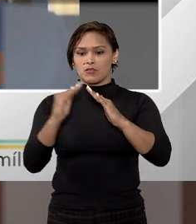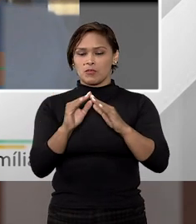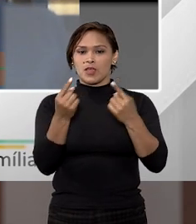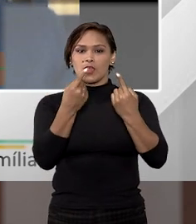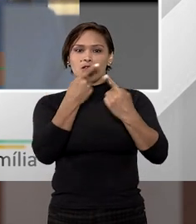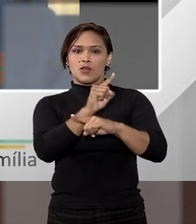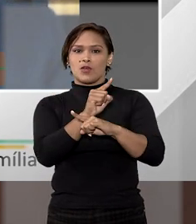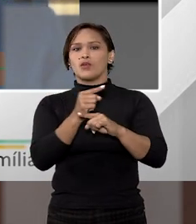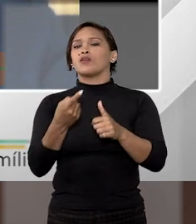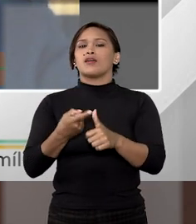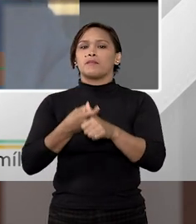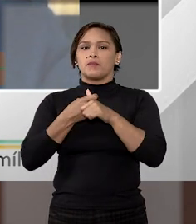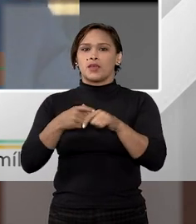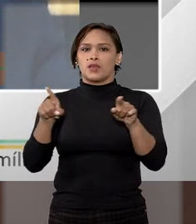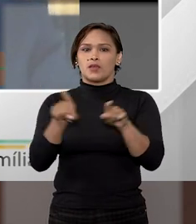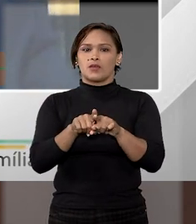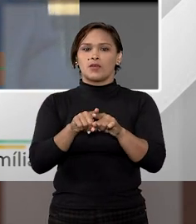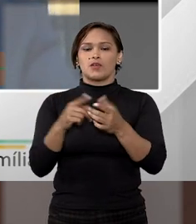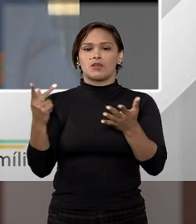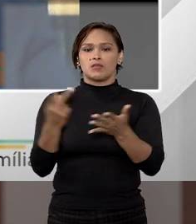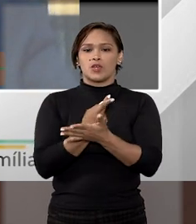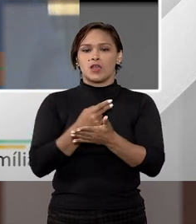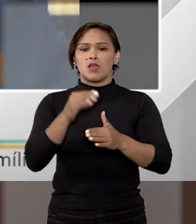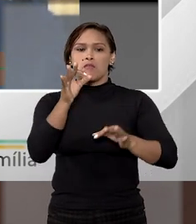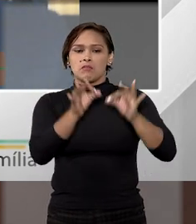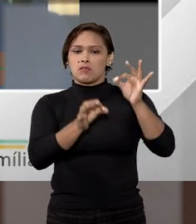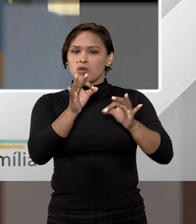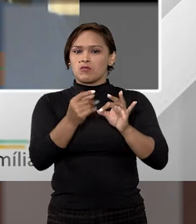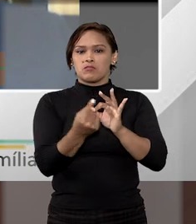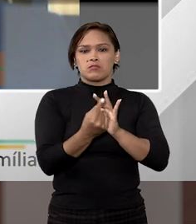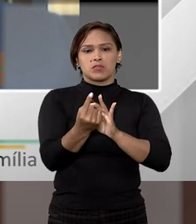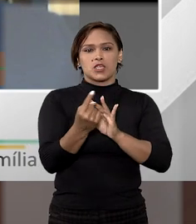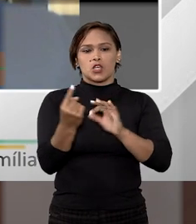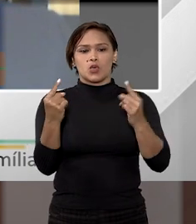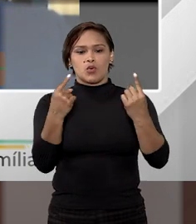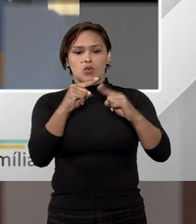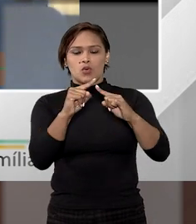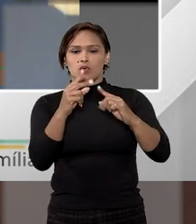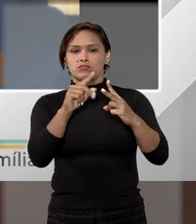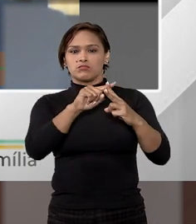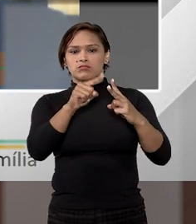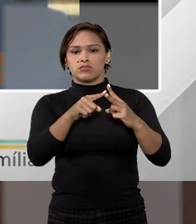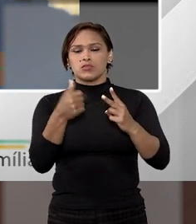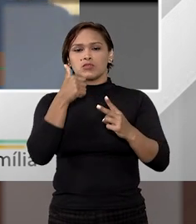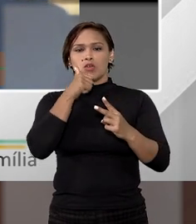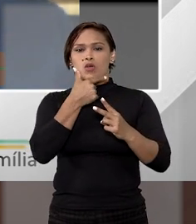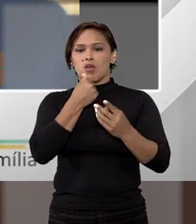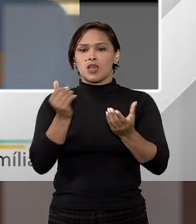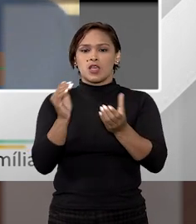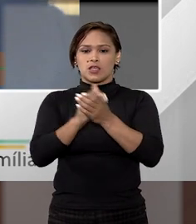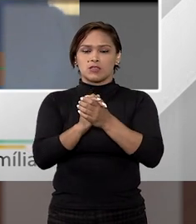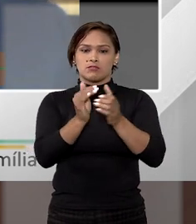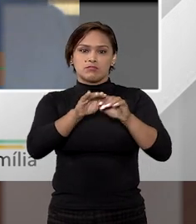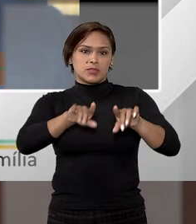contra a penhora em uma execução movida por qualquer um contra qualquer um dos ex-cônjuges ou ex-companheiros. Então,